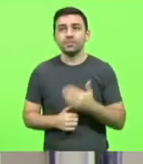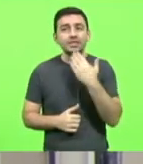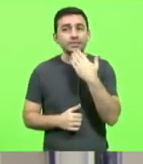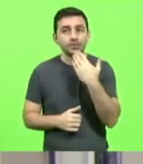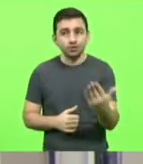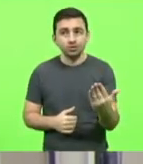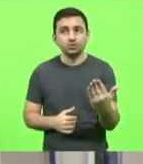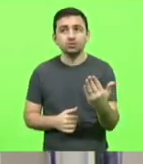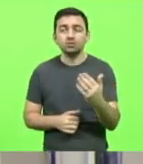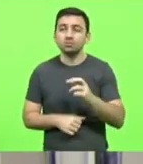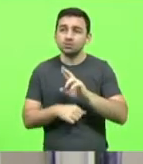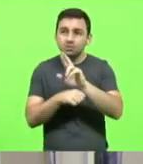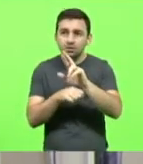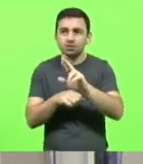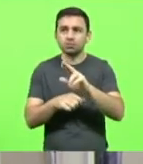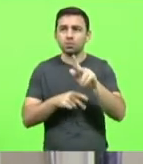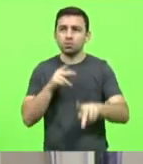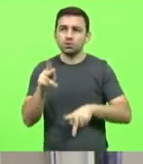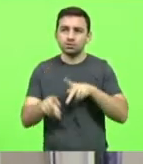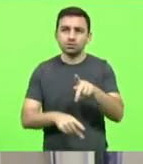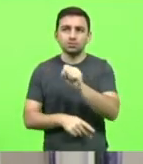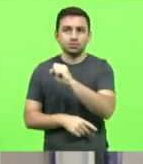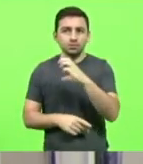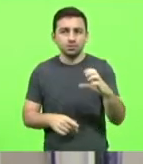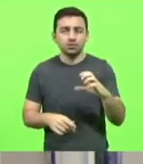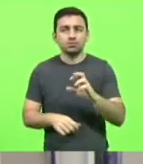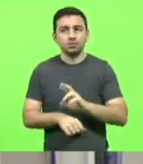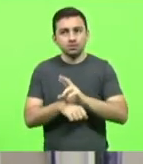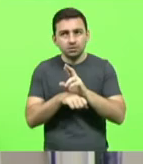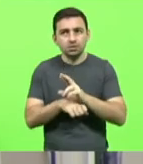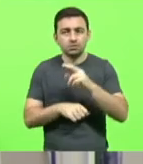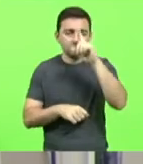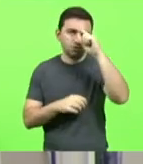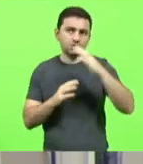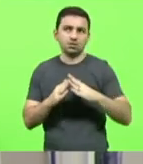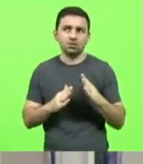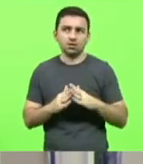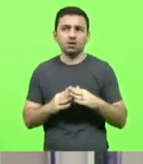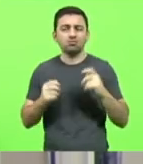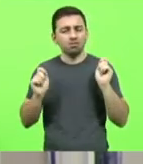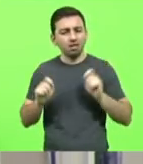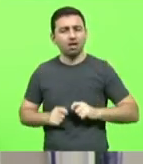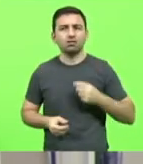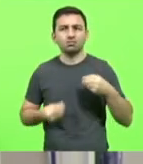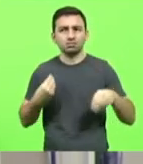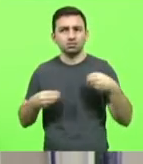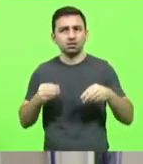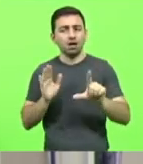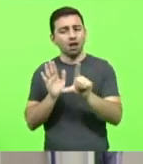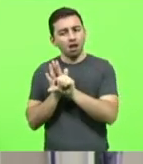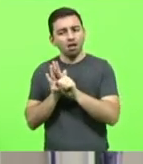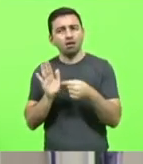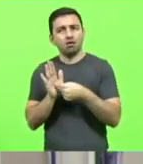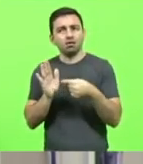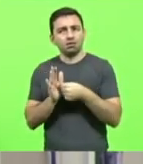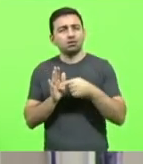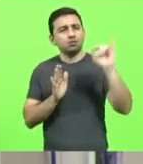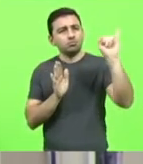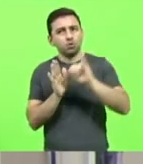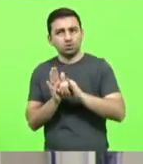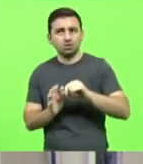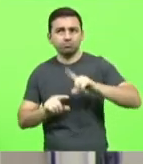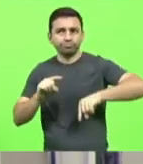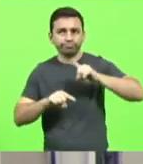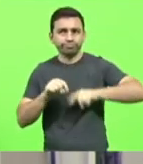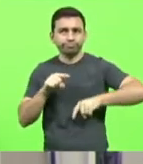dos hospitais, em nome da população catarinense, para que seja flexibilizada a legislação de importação de medicamentos a